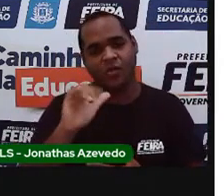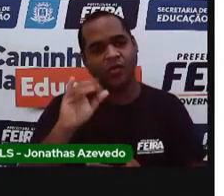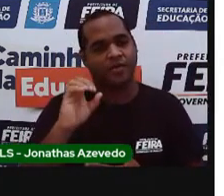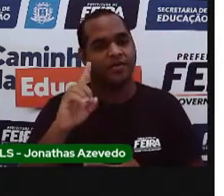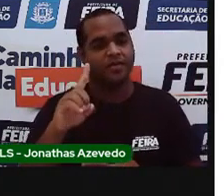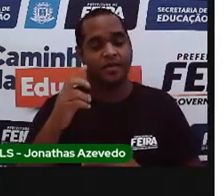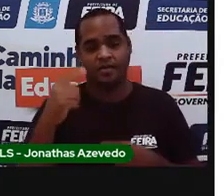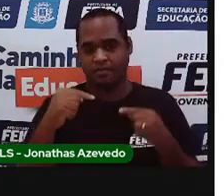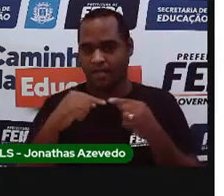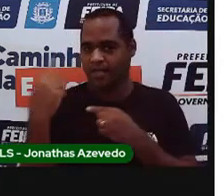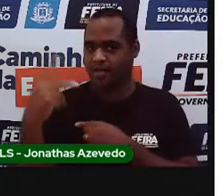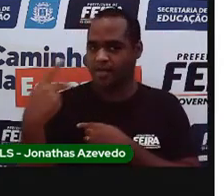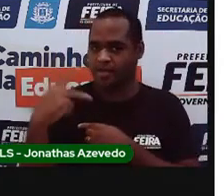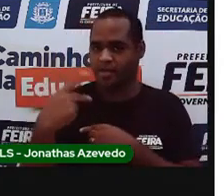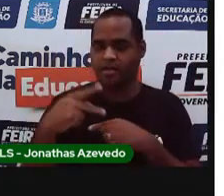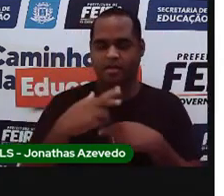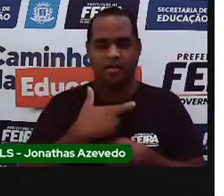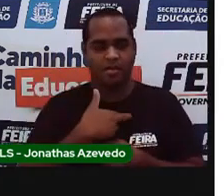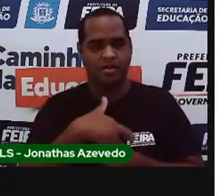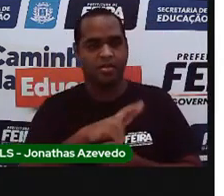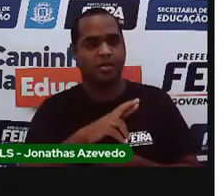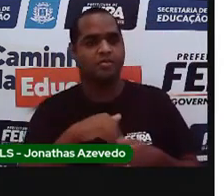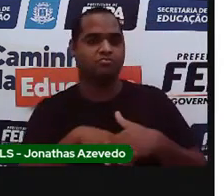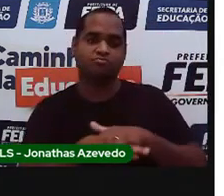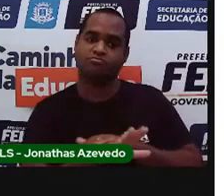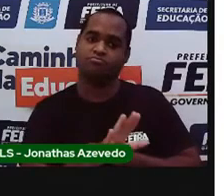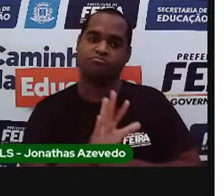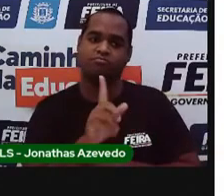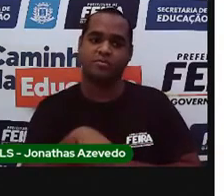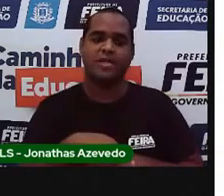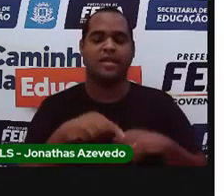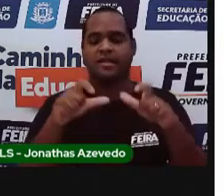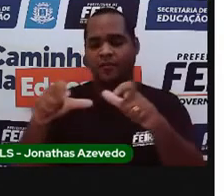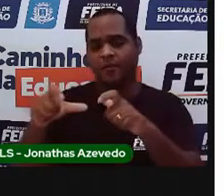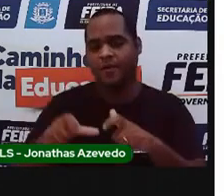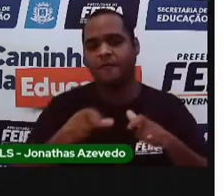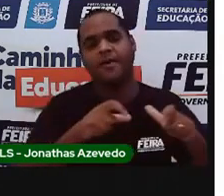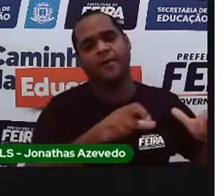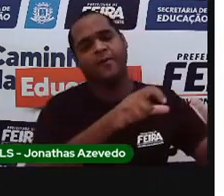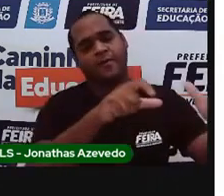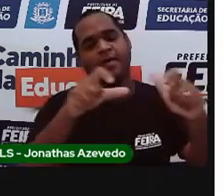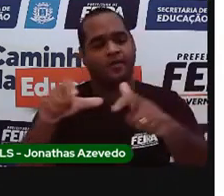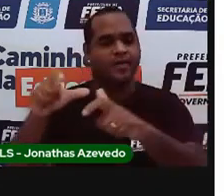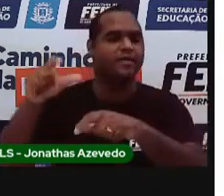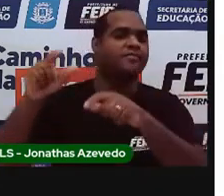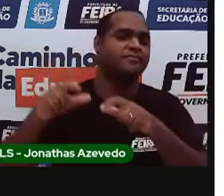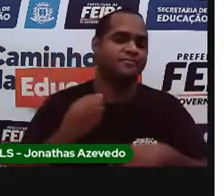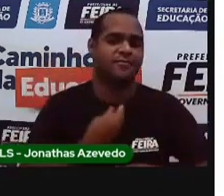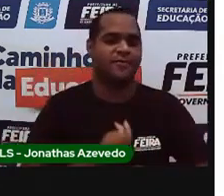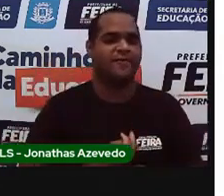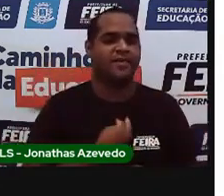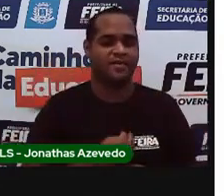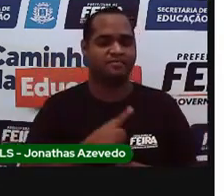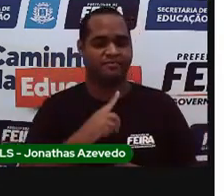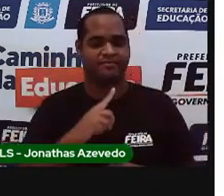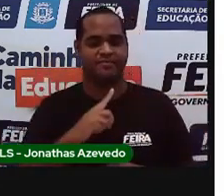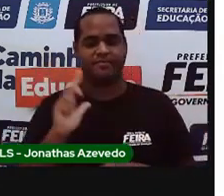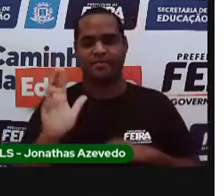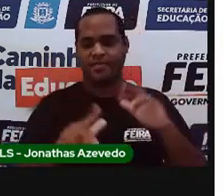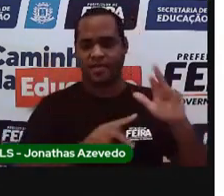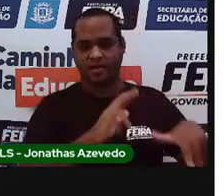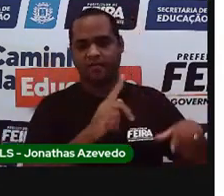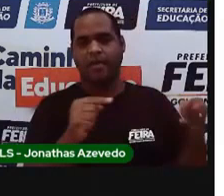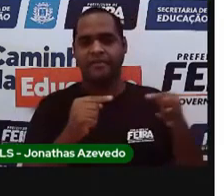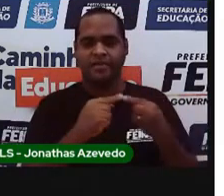tradição religiosa. Então, cada lugar tem a sua tradição. E essa